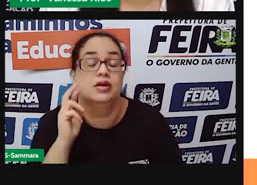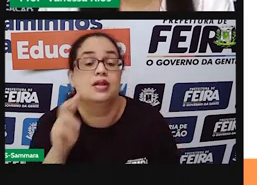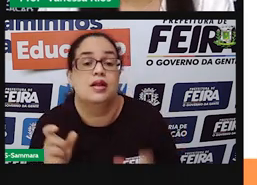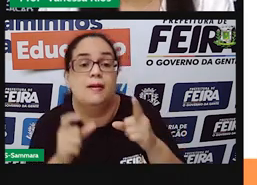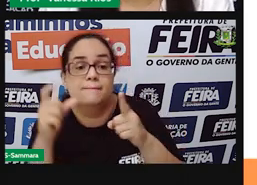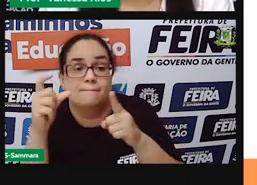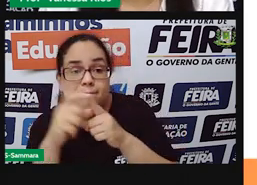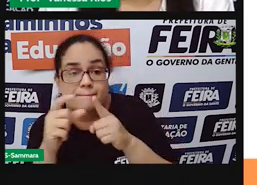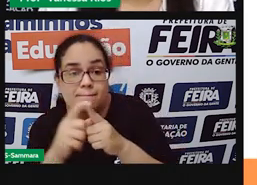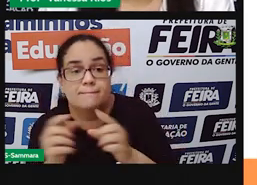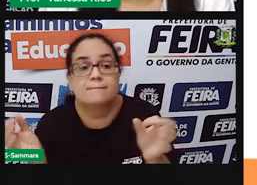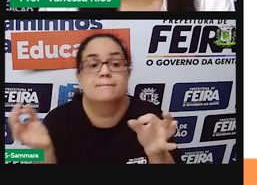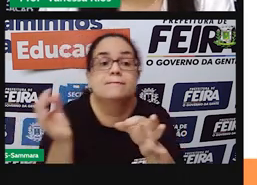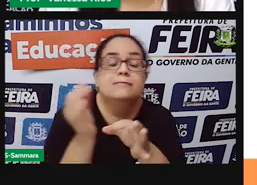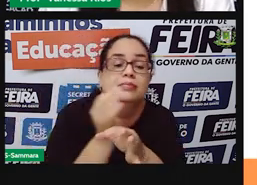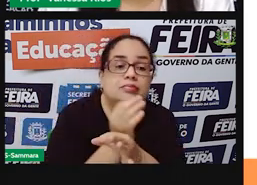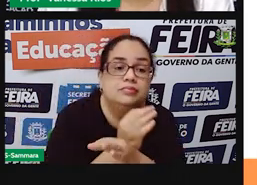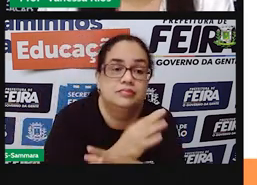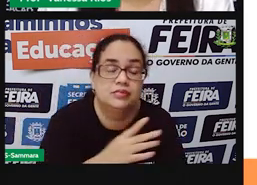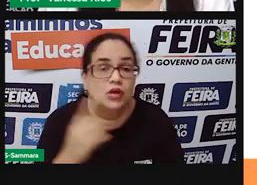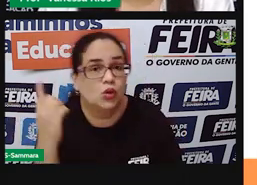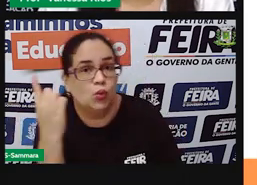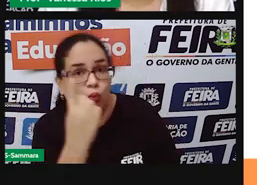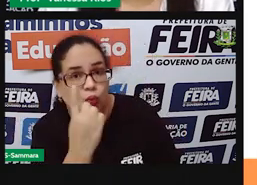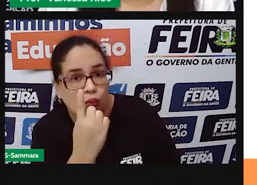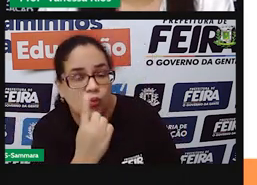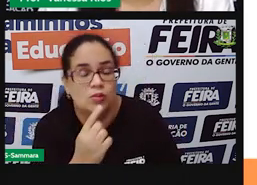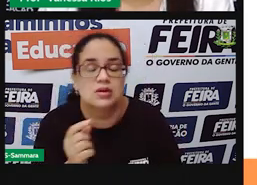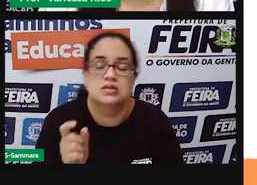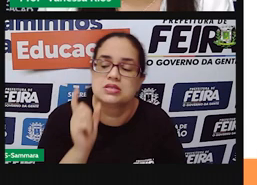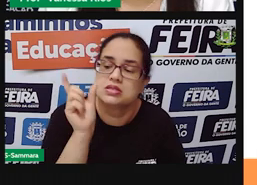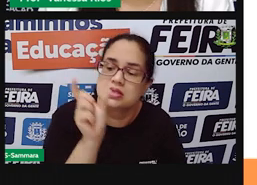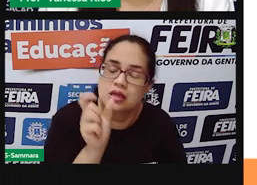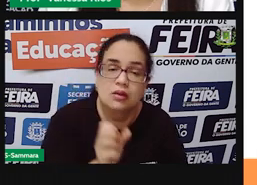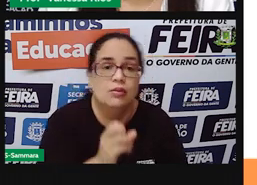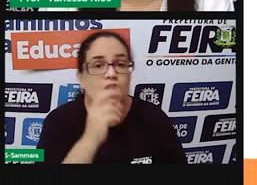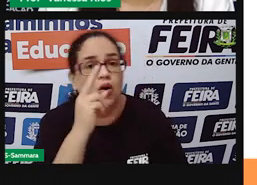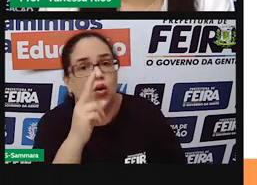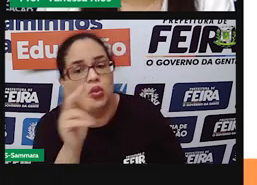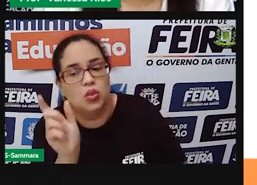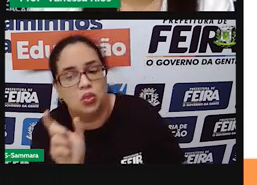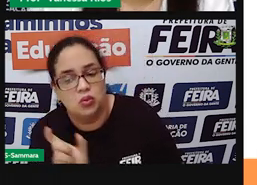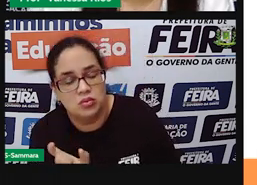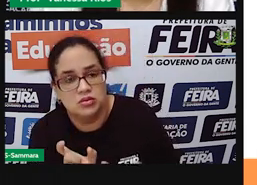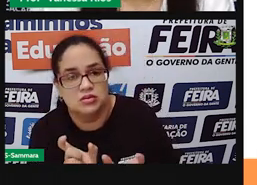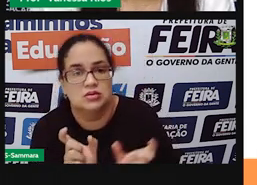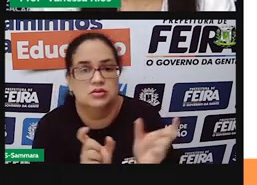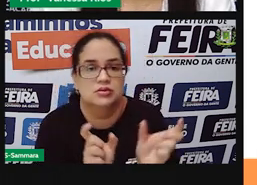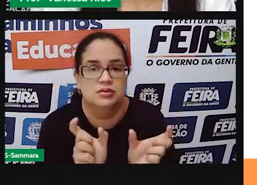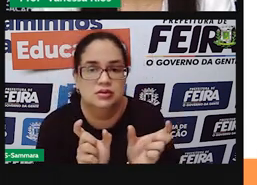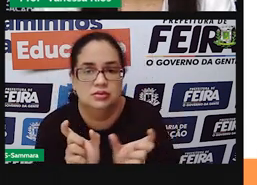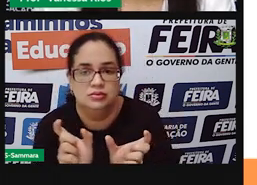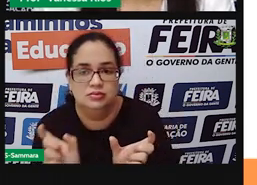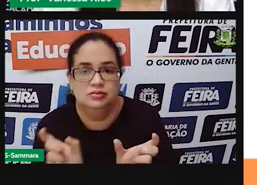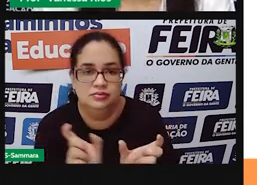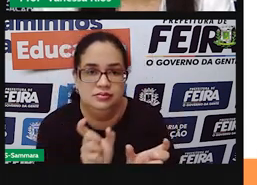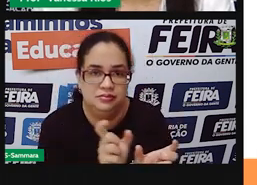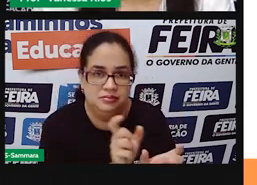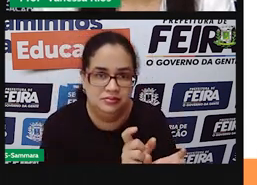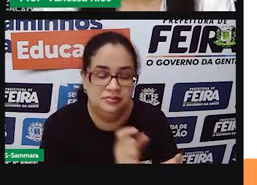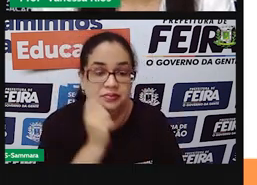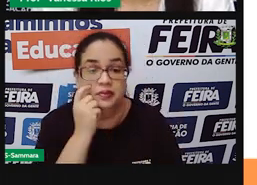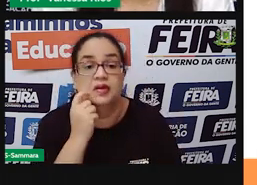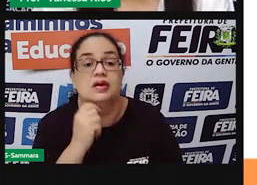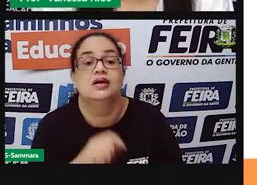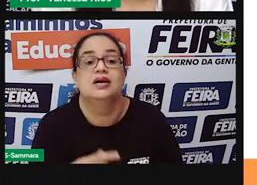as palavras podem ter, né? Uma sílaba, duas, três, quatro ou mais. Quando a